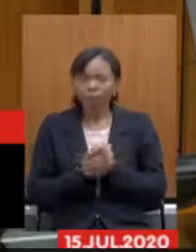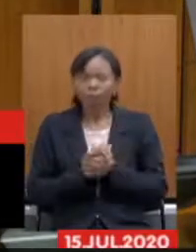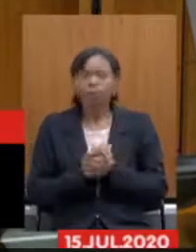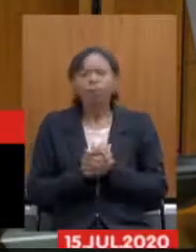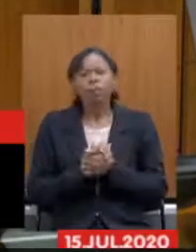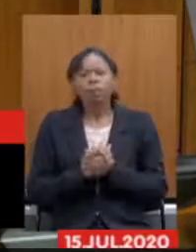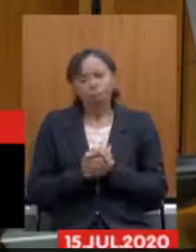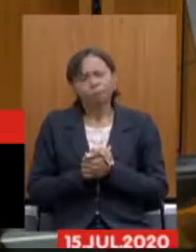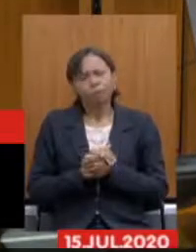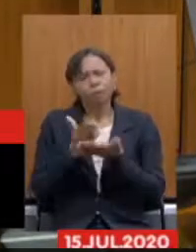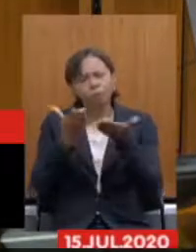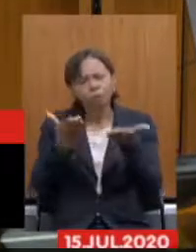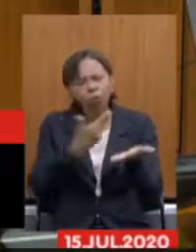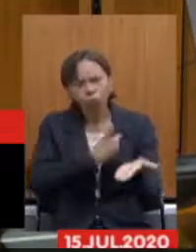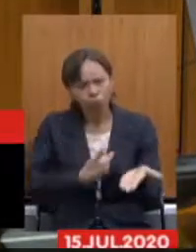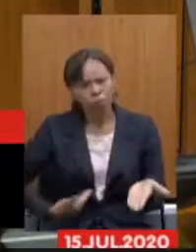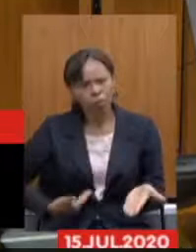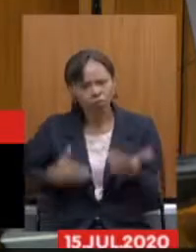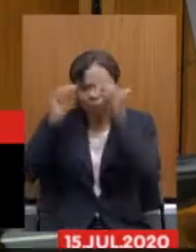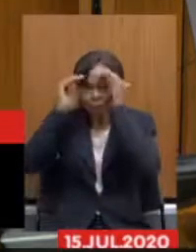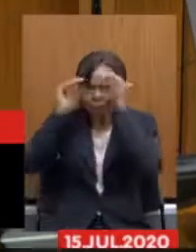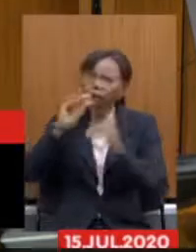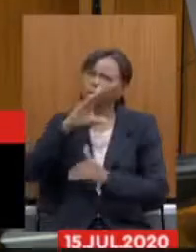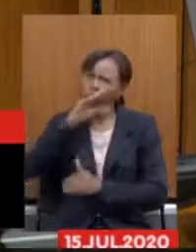governador respeite o servidor público